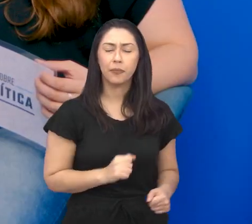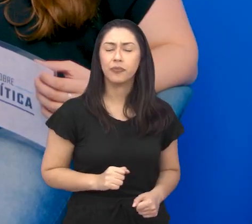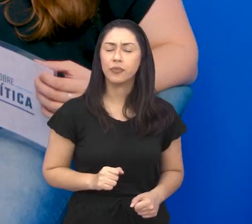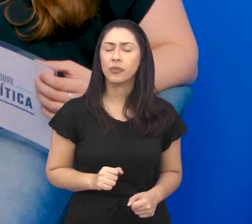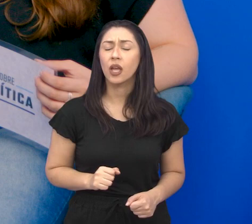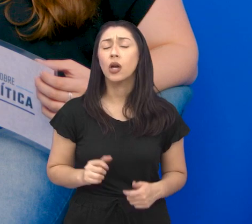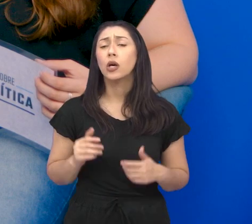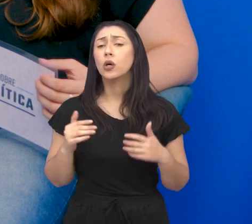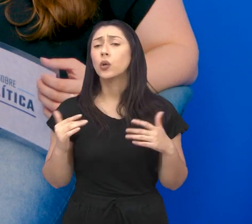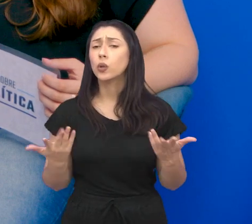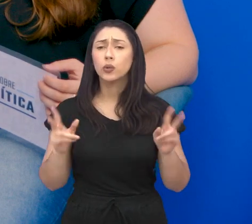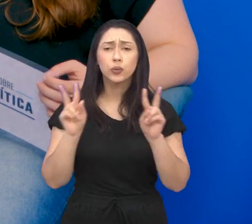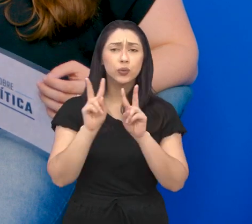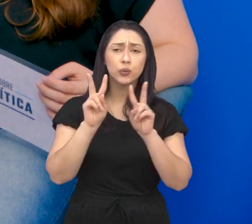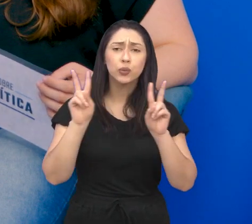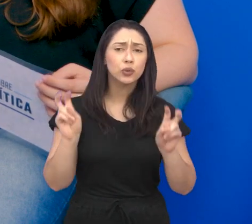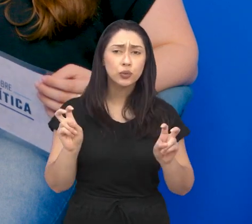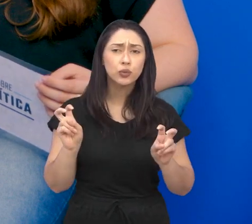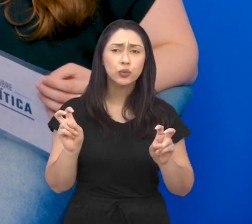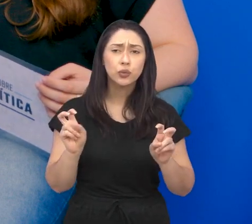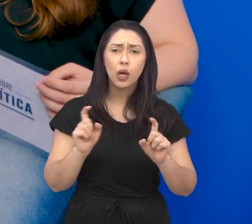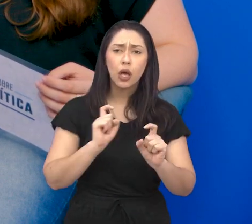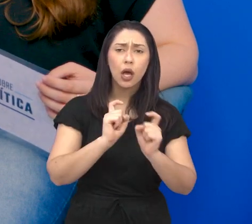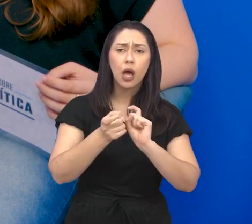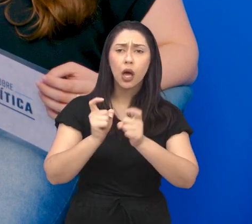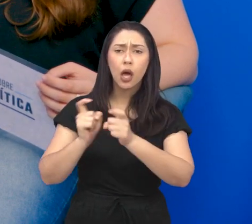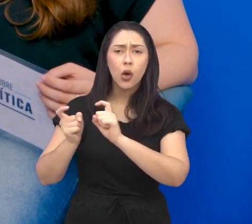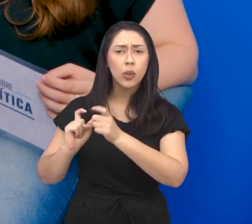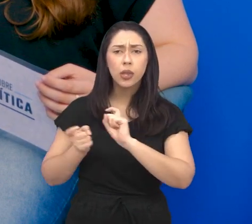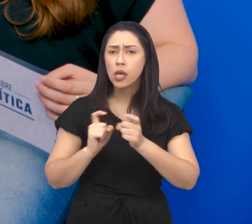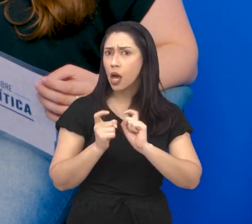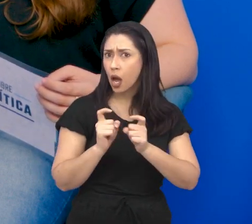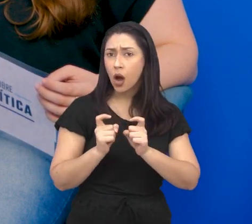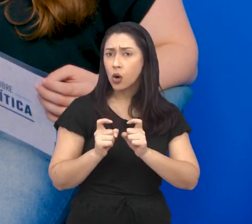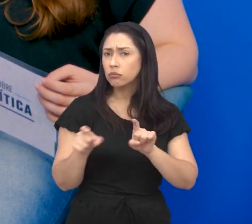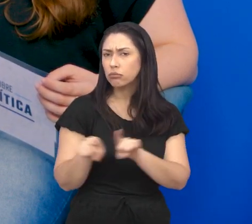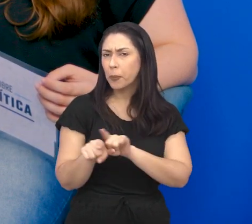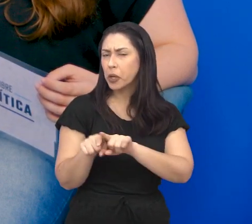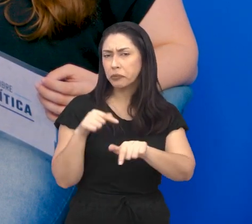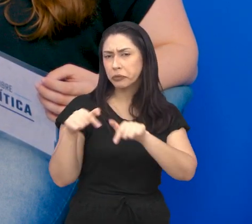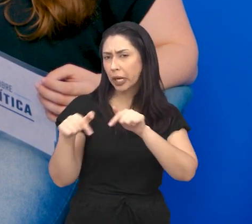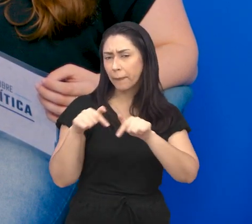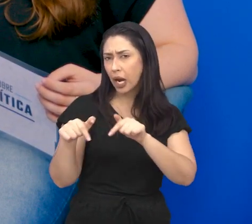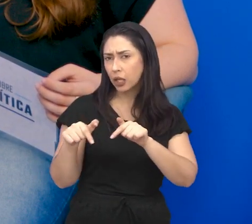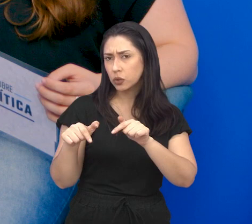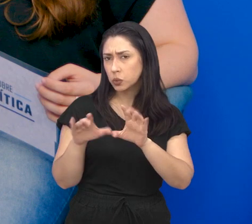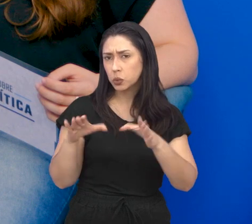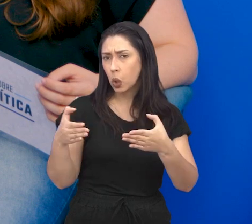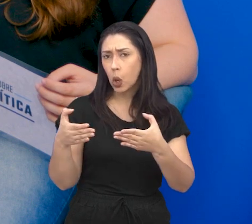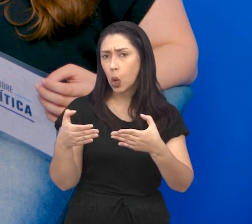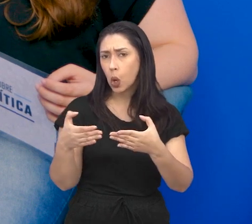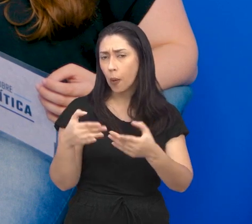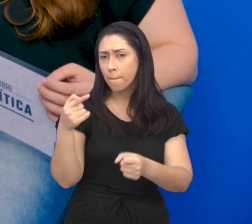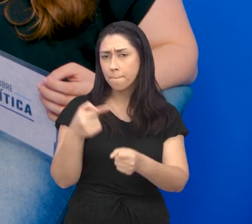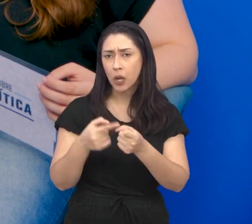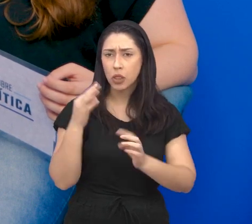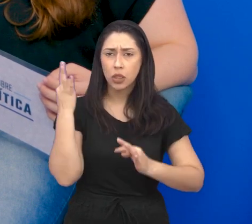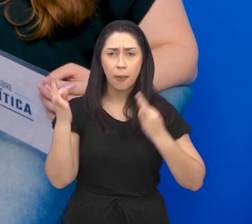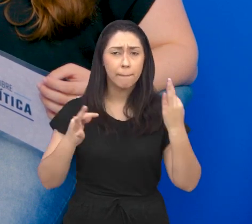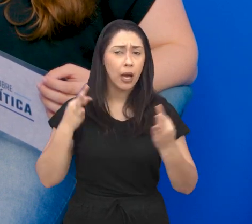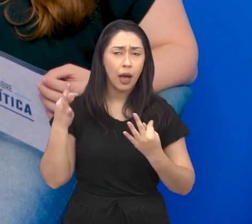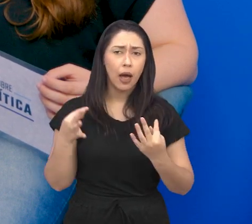quando se trata dessa questão, dessas reuniões do TUR, do trabalho do TUR de forma geral, né? Também é falado a